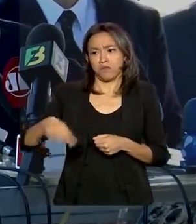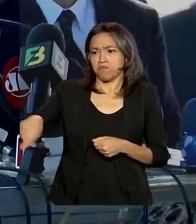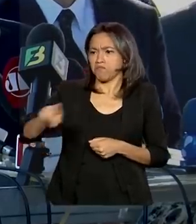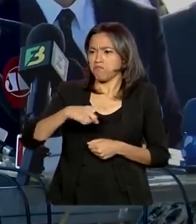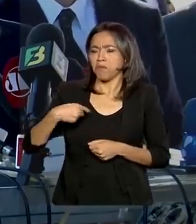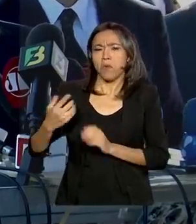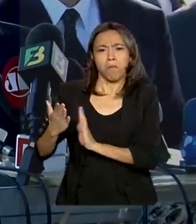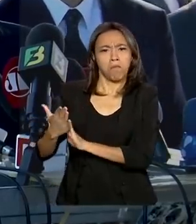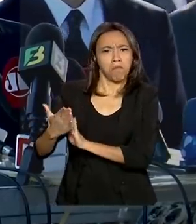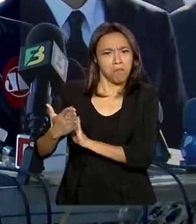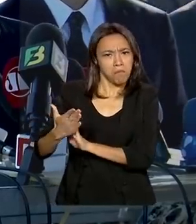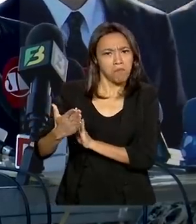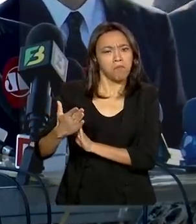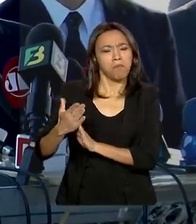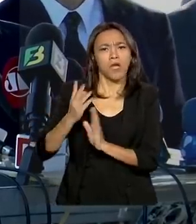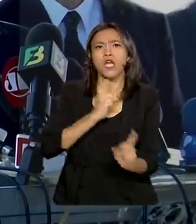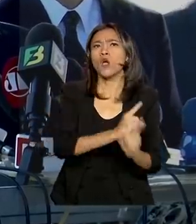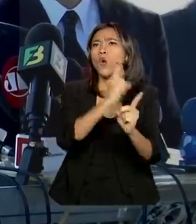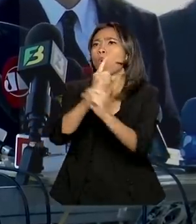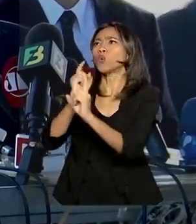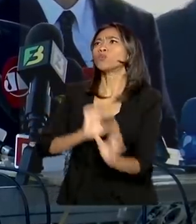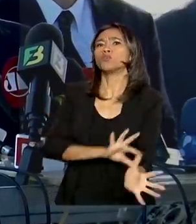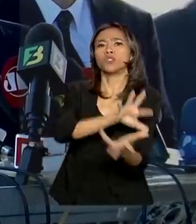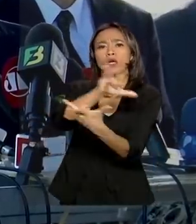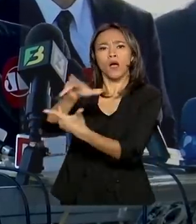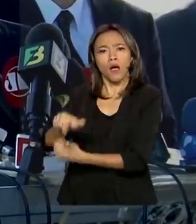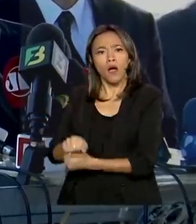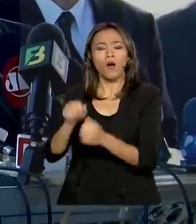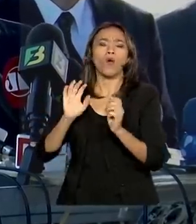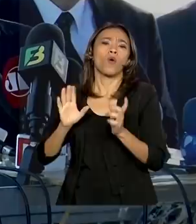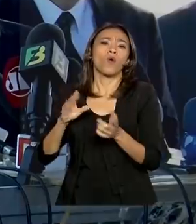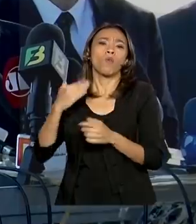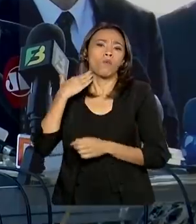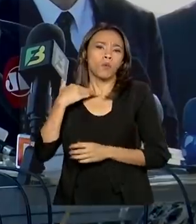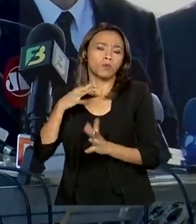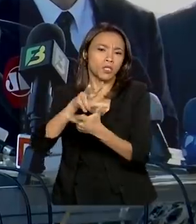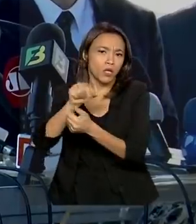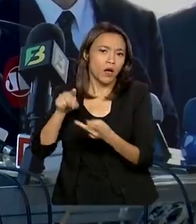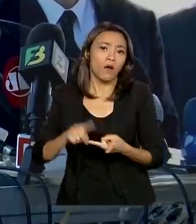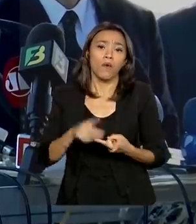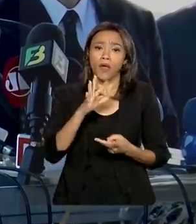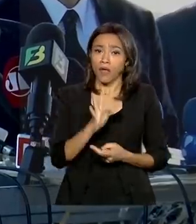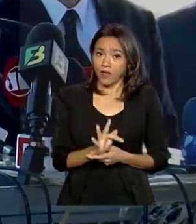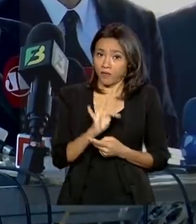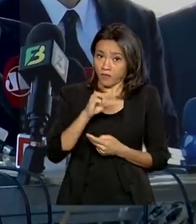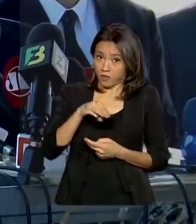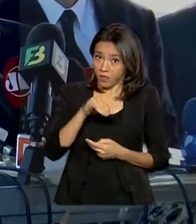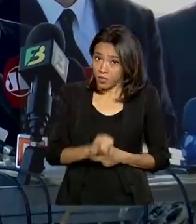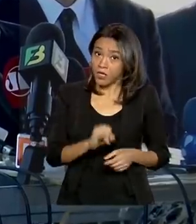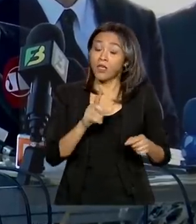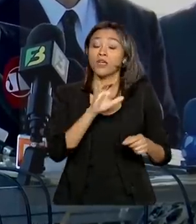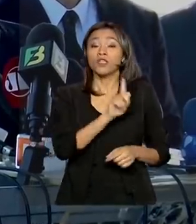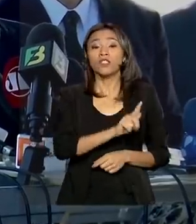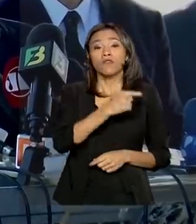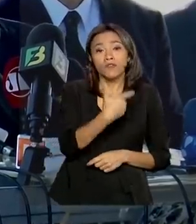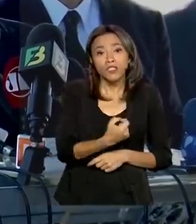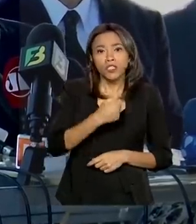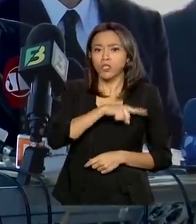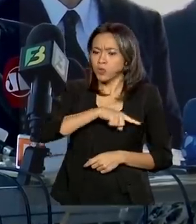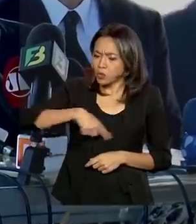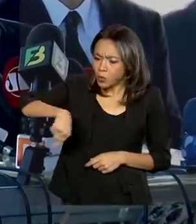todos os encontros internacionais com a FMI, com o Banco Mundial, com os ministros do G20. Todos reconhecem